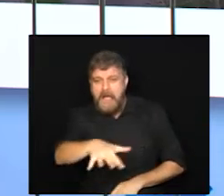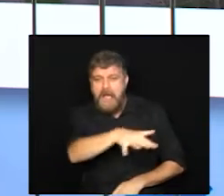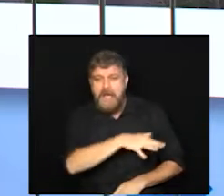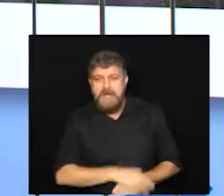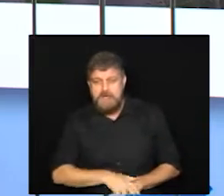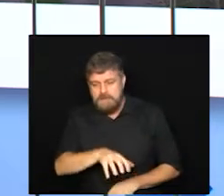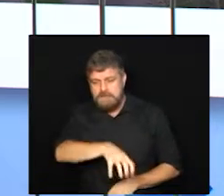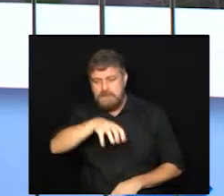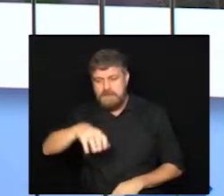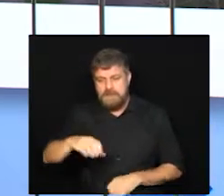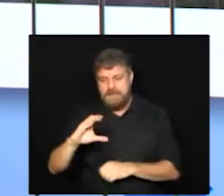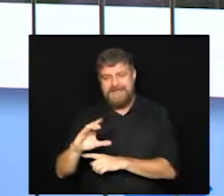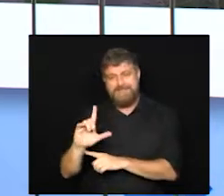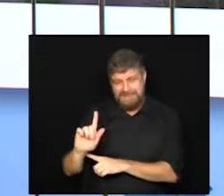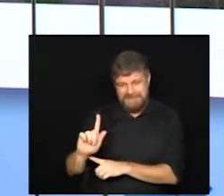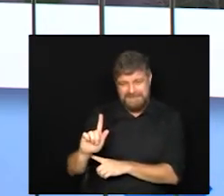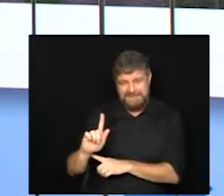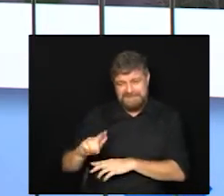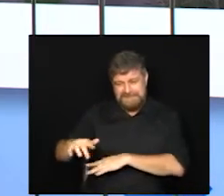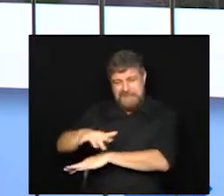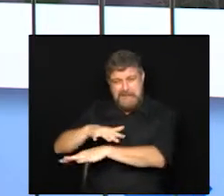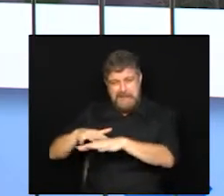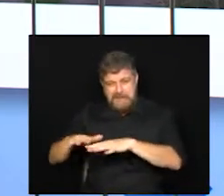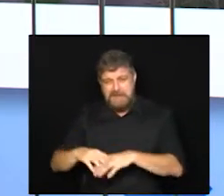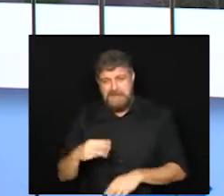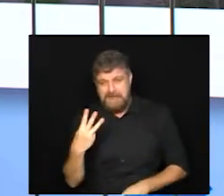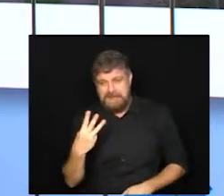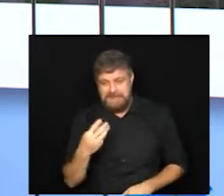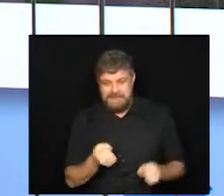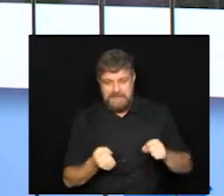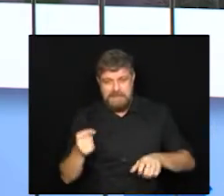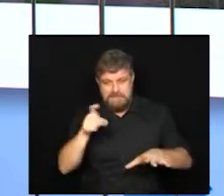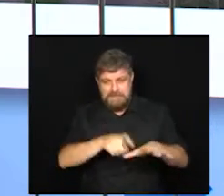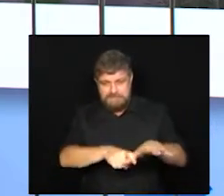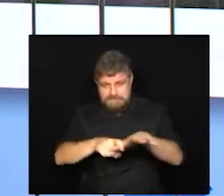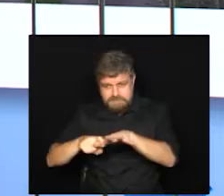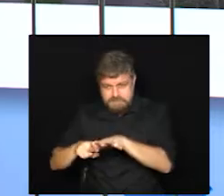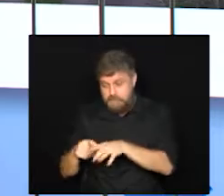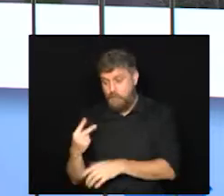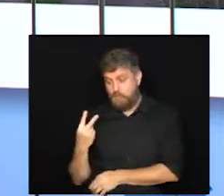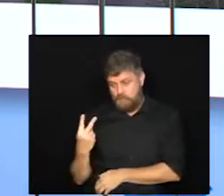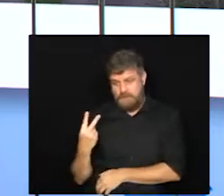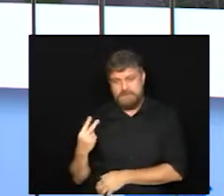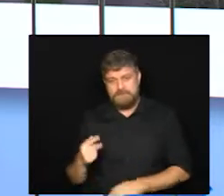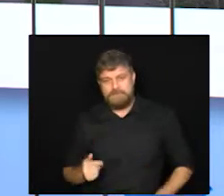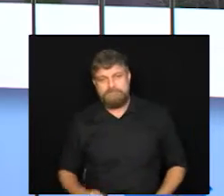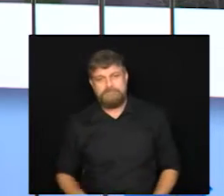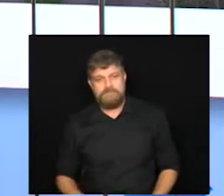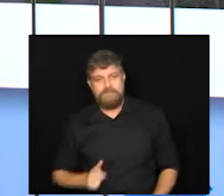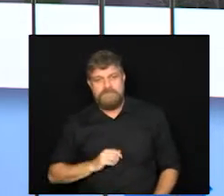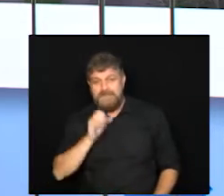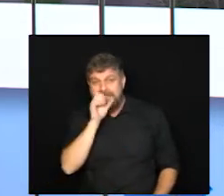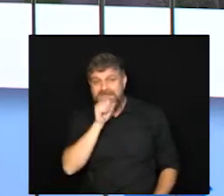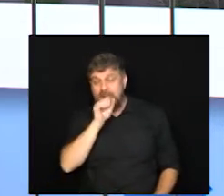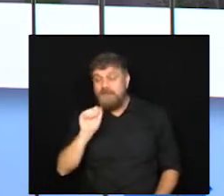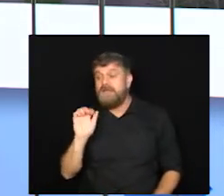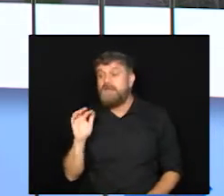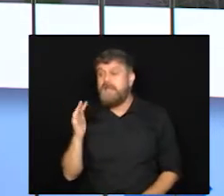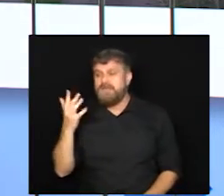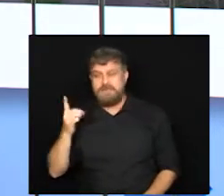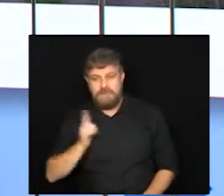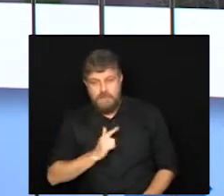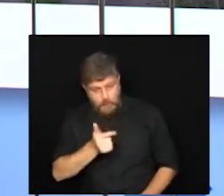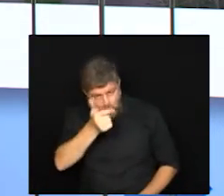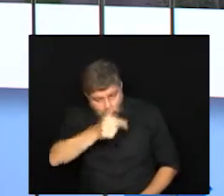Distrito do Campo Grande. Três veículos foram autuados e dois recolhidos. No sábado, aconteceu